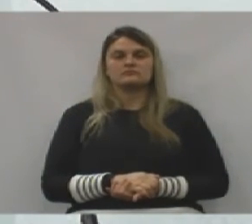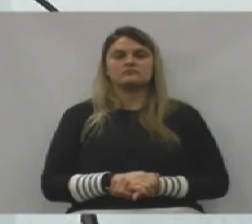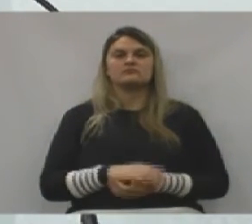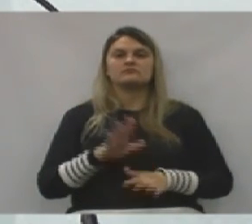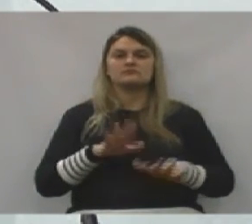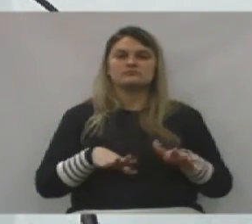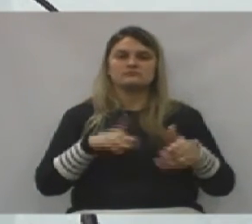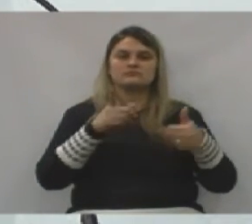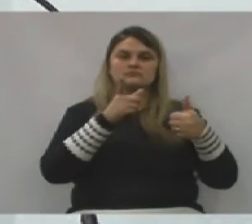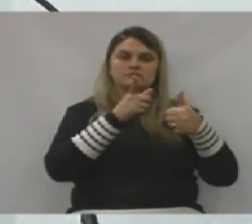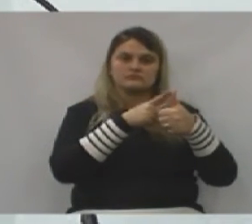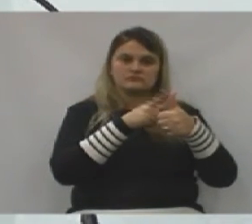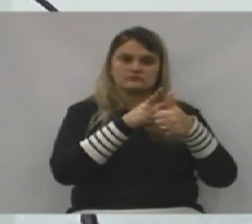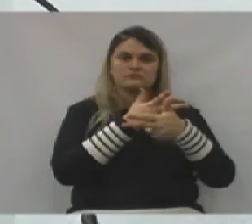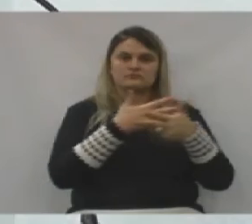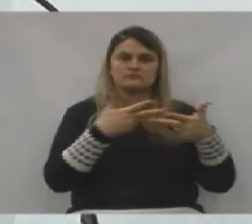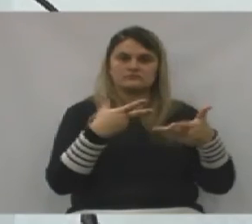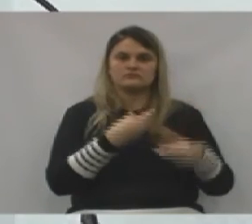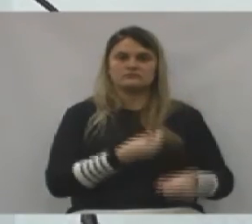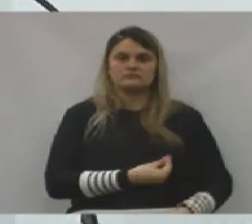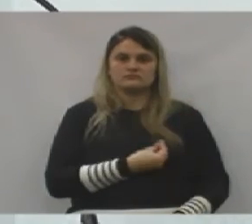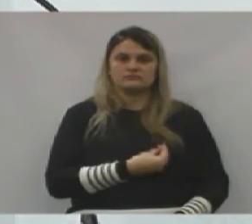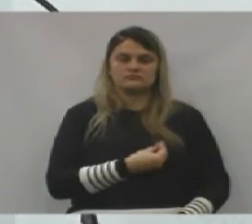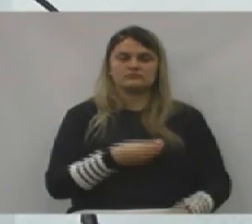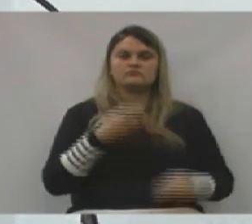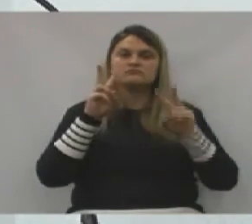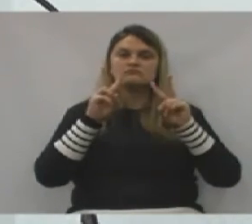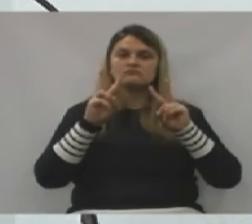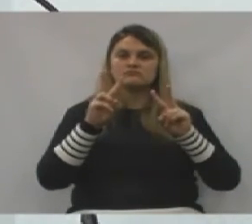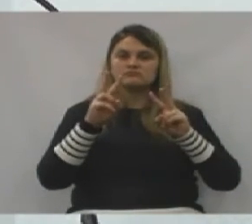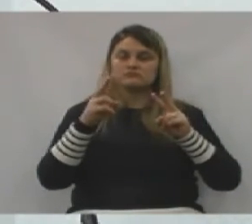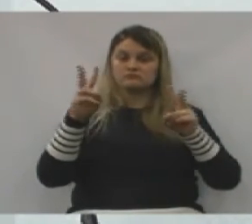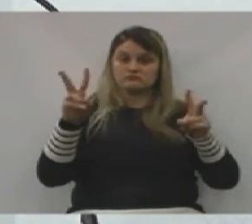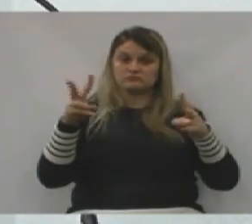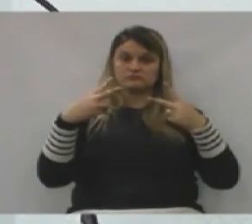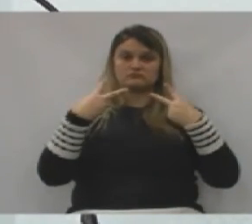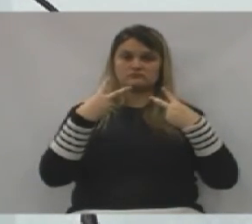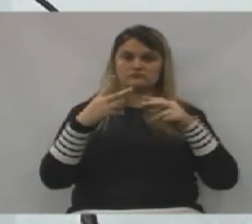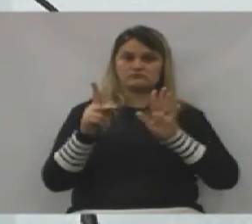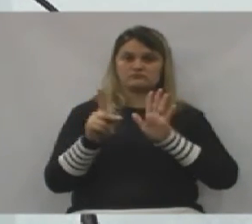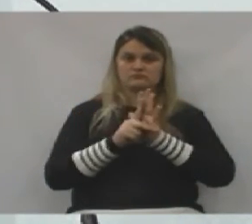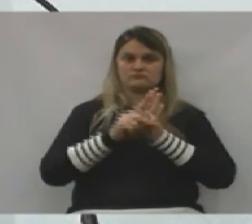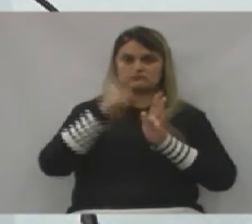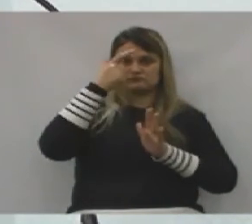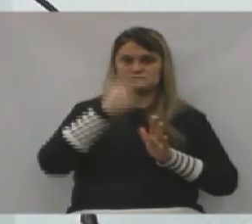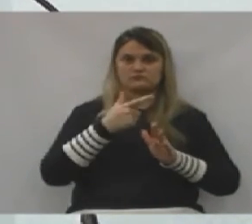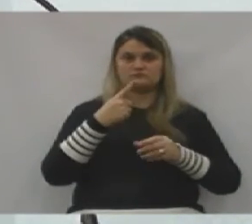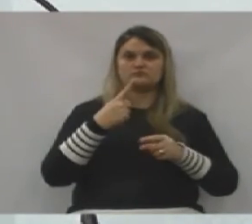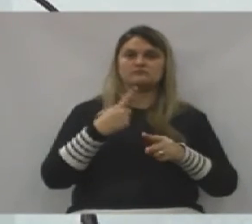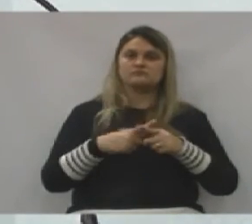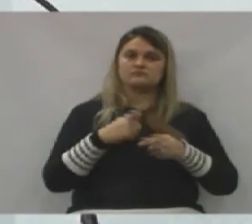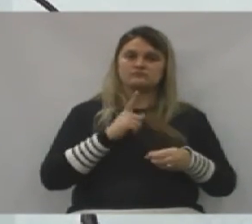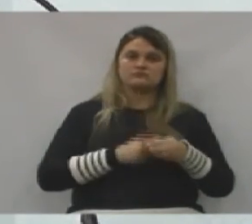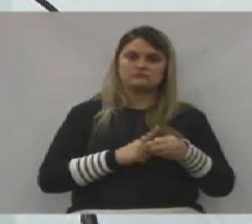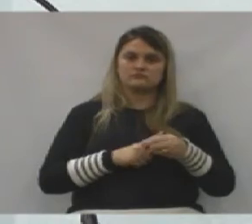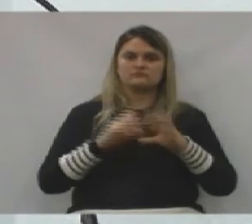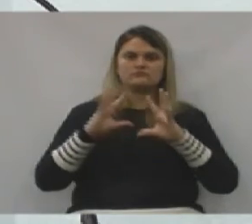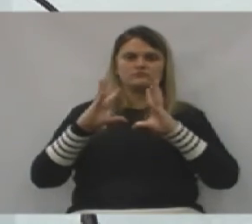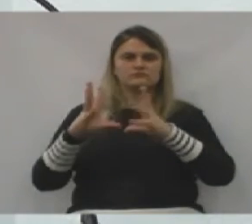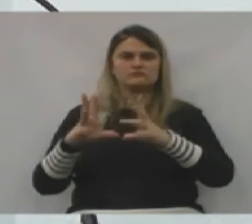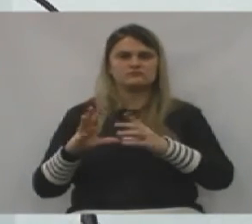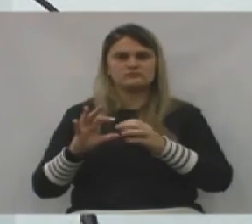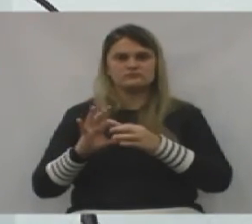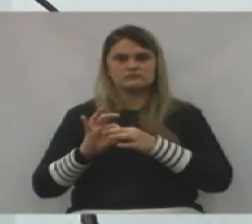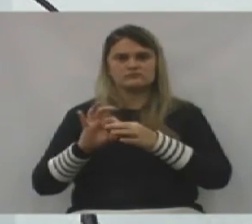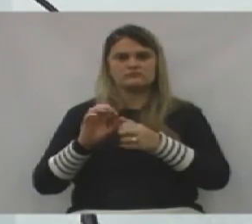Então, primeira coisa na vida, olhar para suas atitudes, porque a cidade inteira se mobilizando,